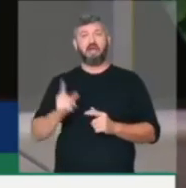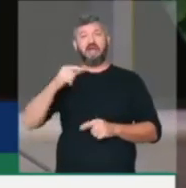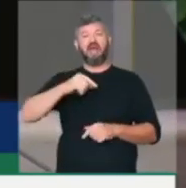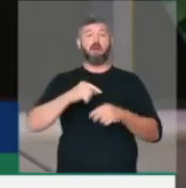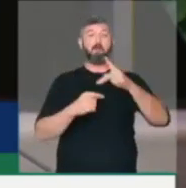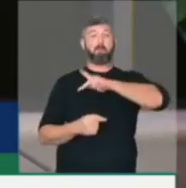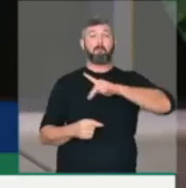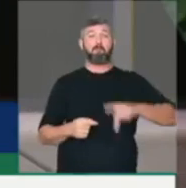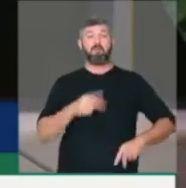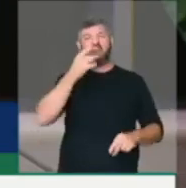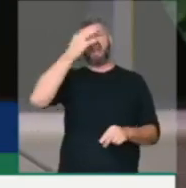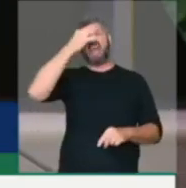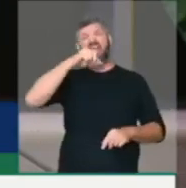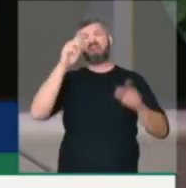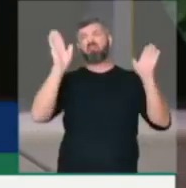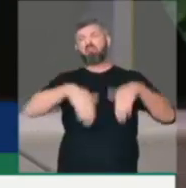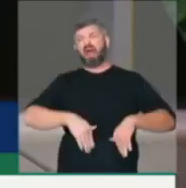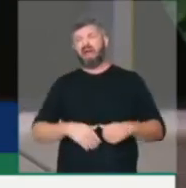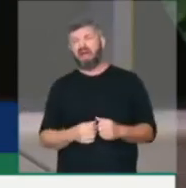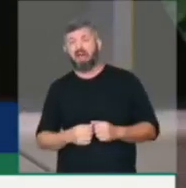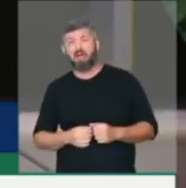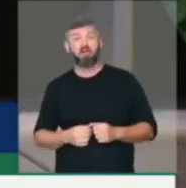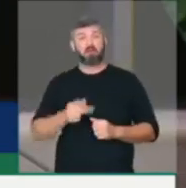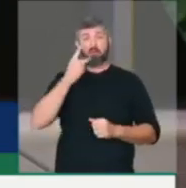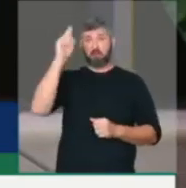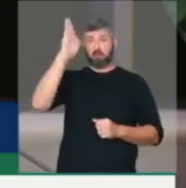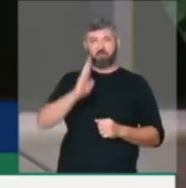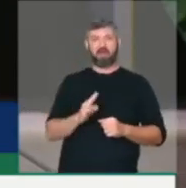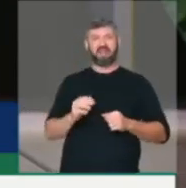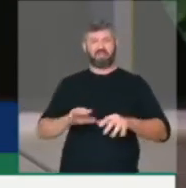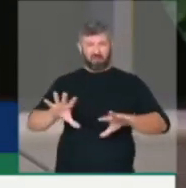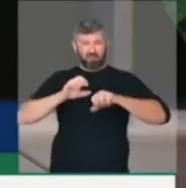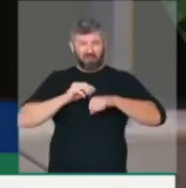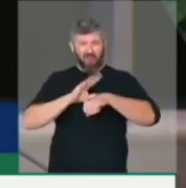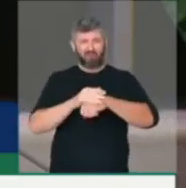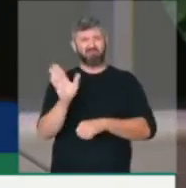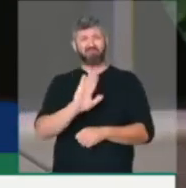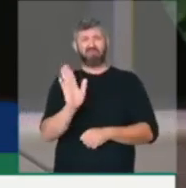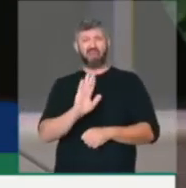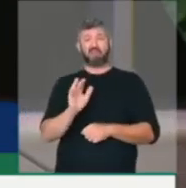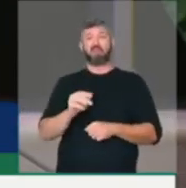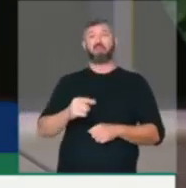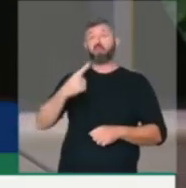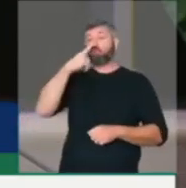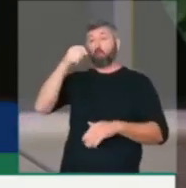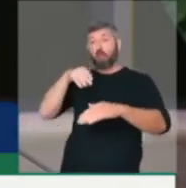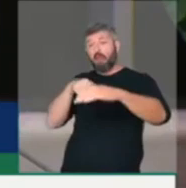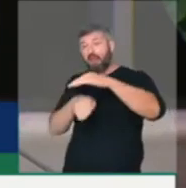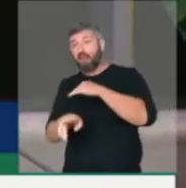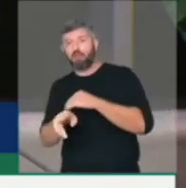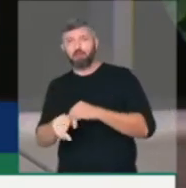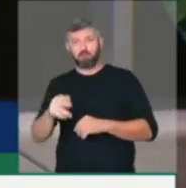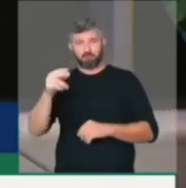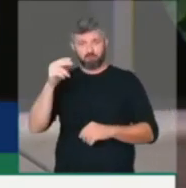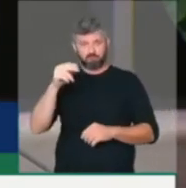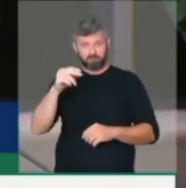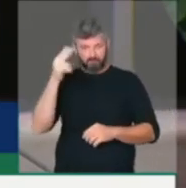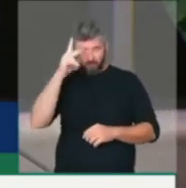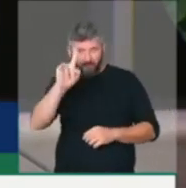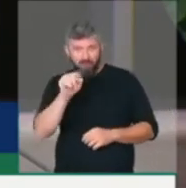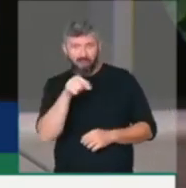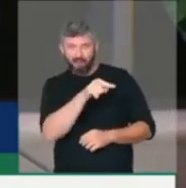foi o presidente da república dizendo que brasileiro não pega nada, ele mergulha em esgoto. Ou não lembramos que ele disse isso?